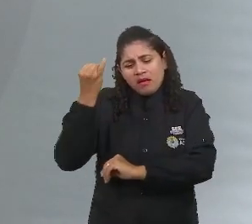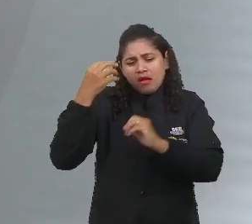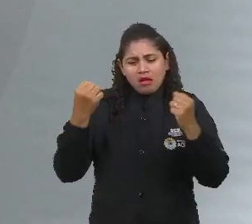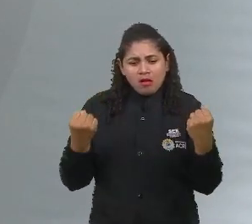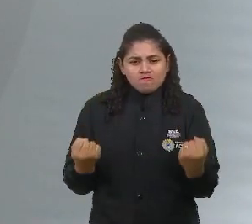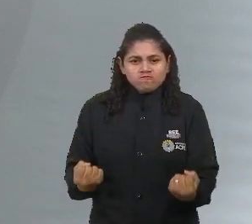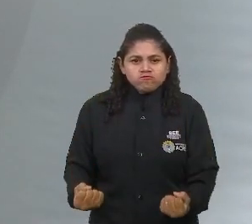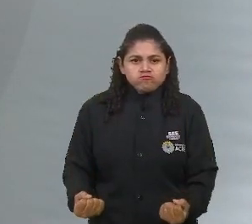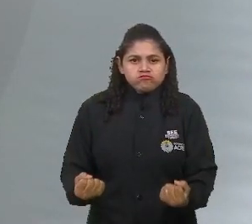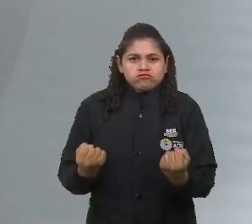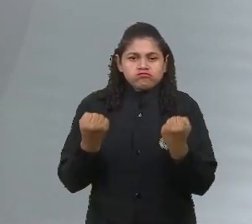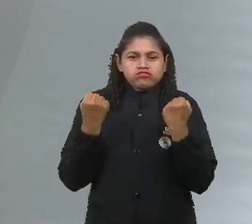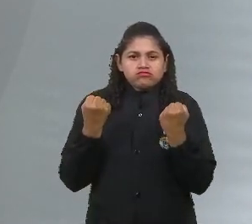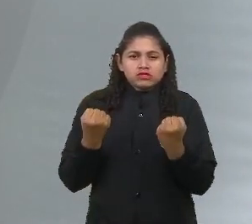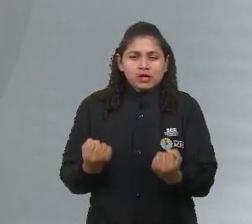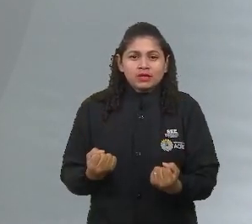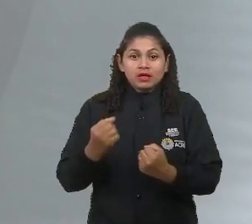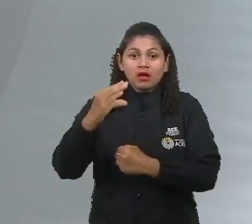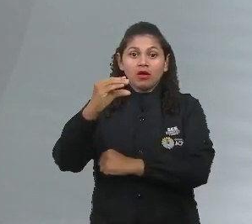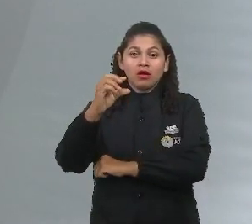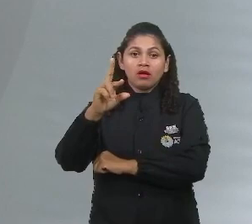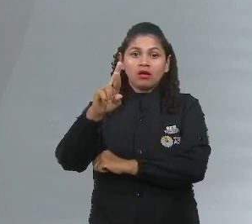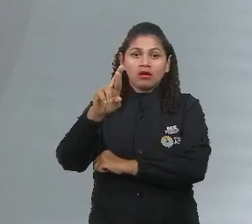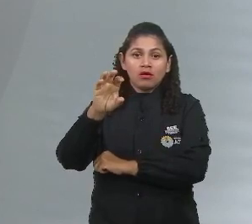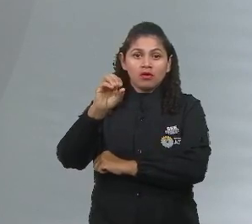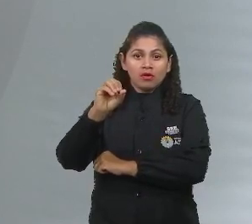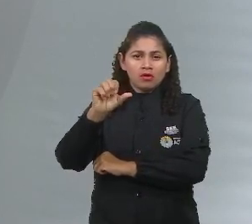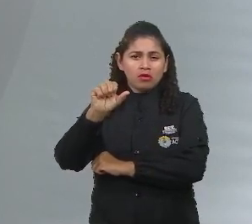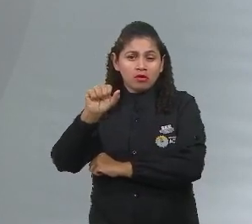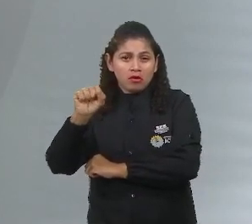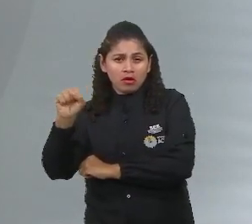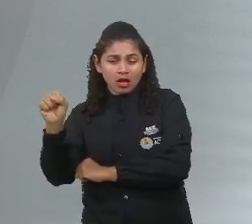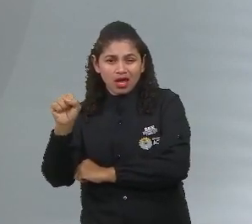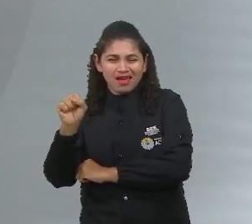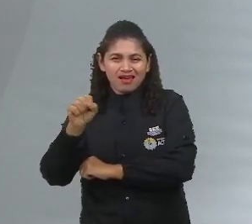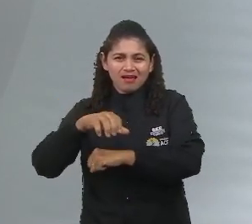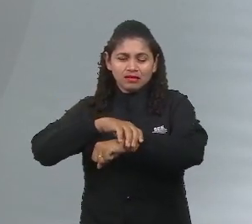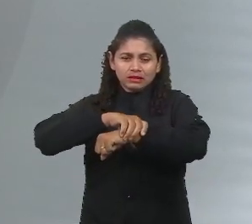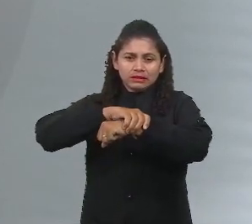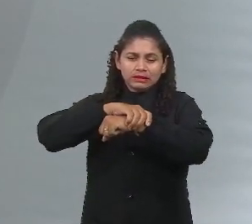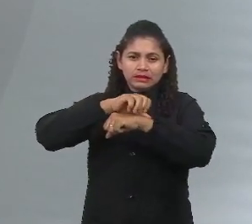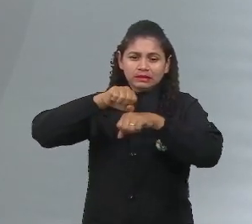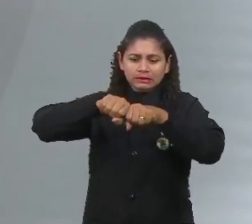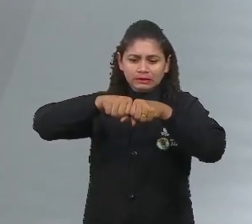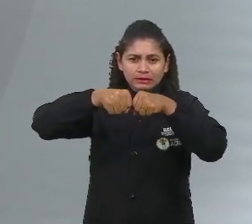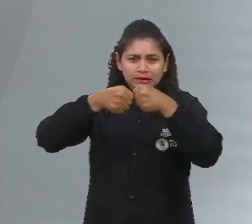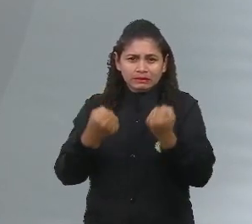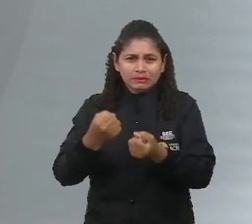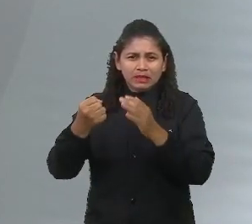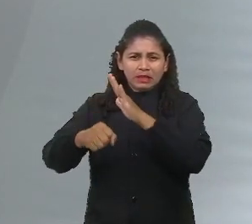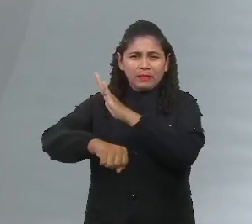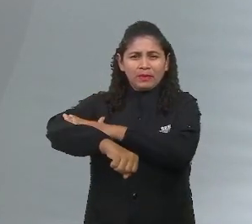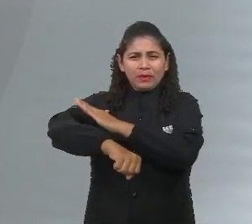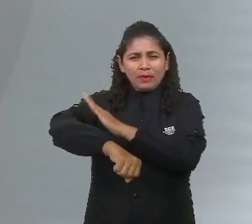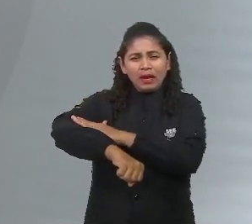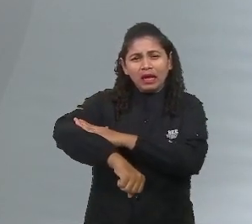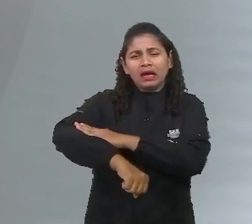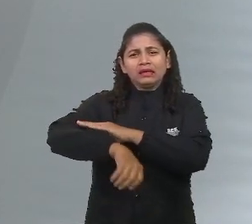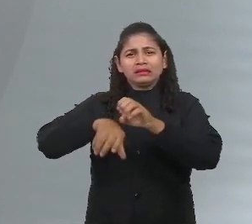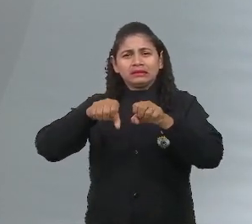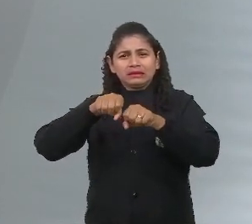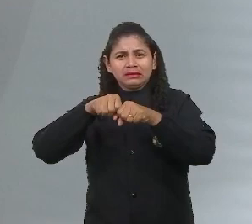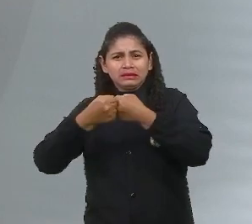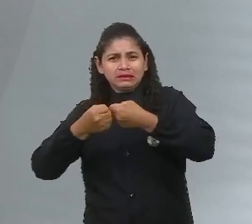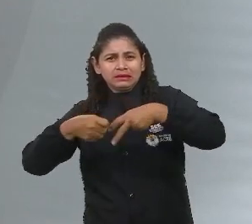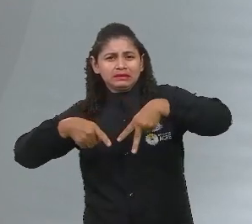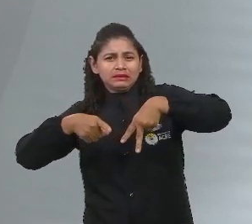fui fazer o cross, e aí cross, quebrei o meu braço, cross, quebrei minha perna, cross, minha lombar. Porque aquele tipo de prática,